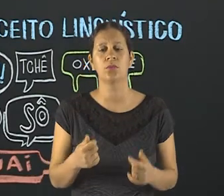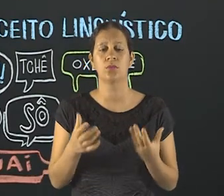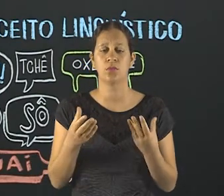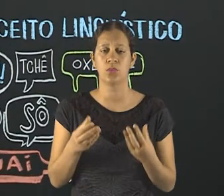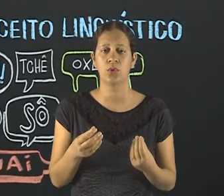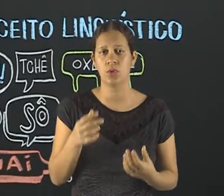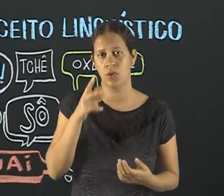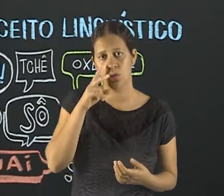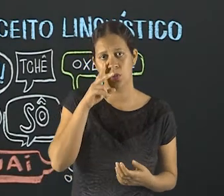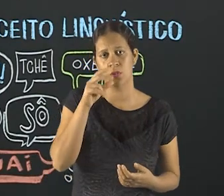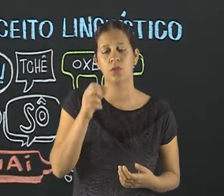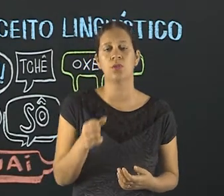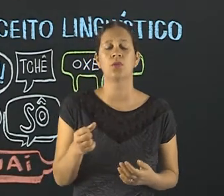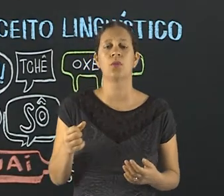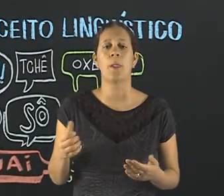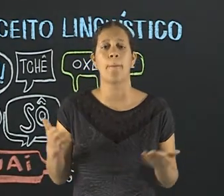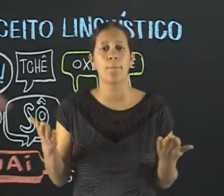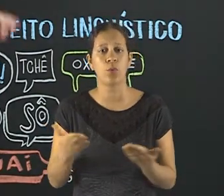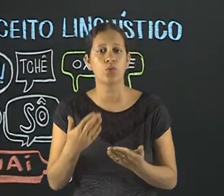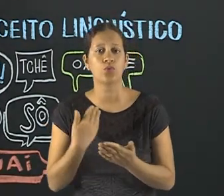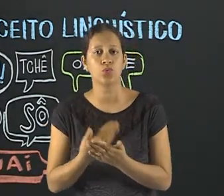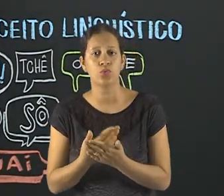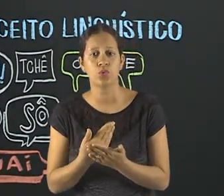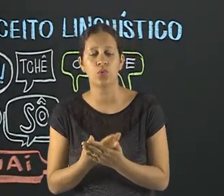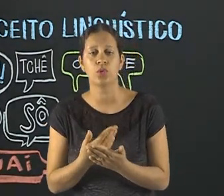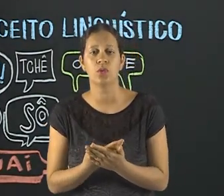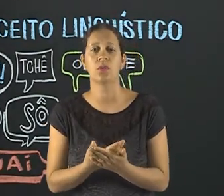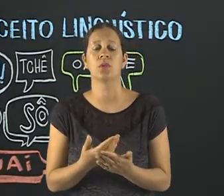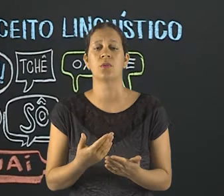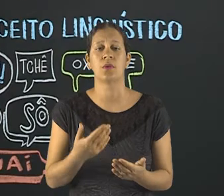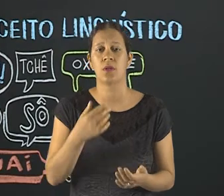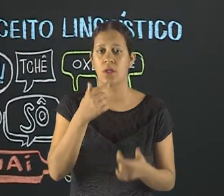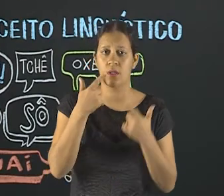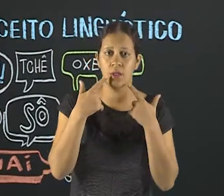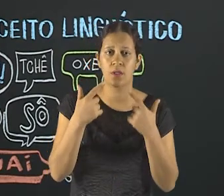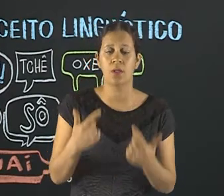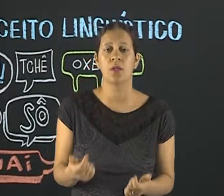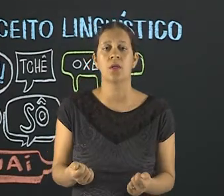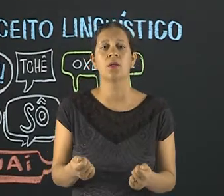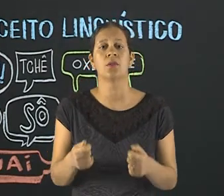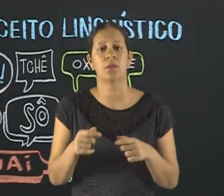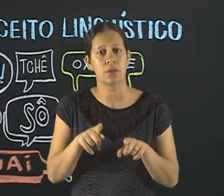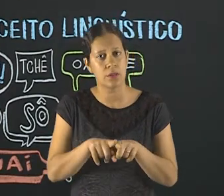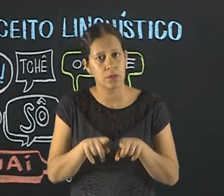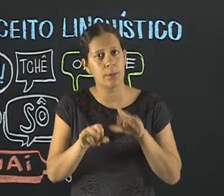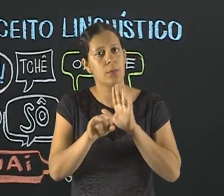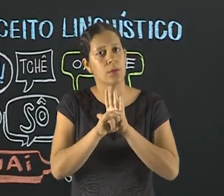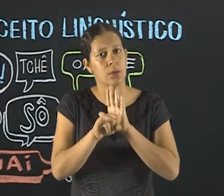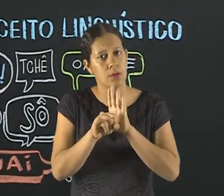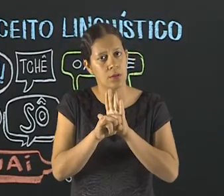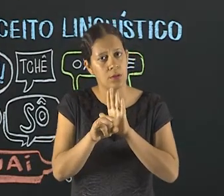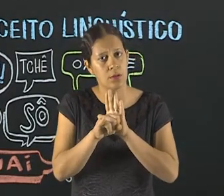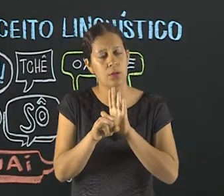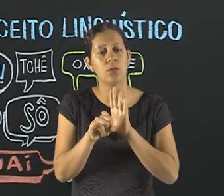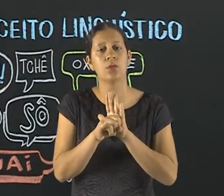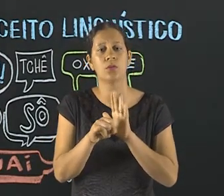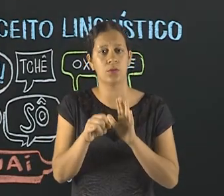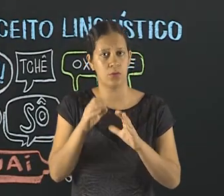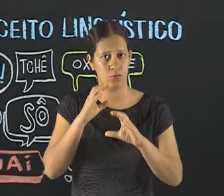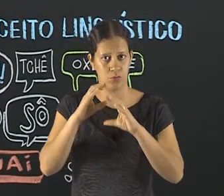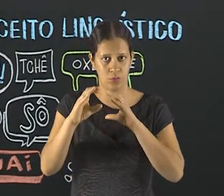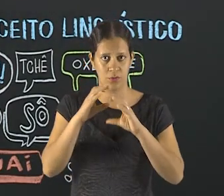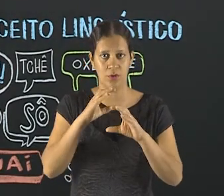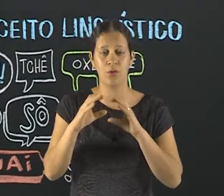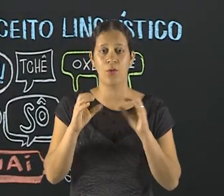área muito forte hoje de estudo no campo da linguística, porque mostra para a gente que a língua também é identidade. A língua também é